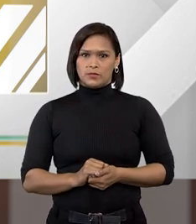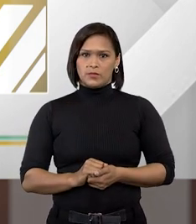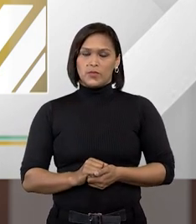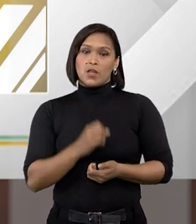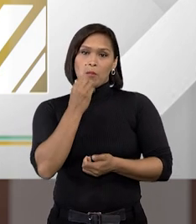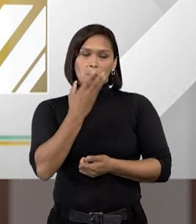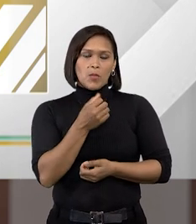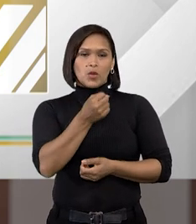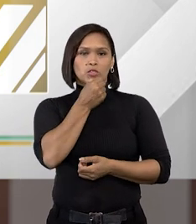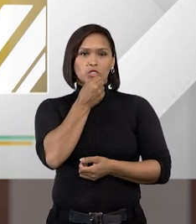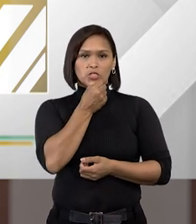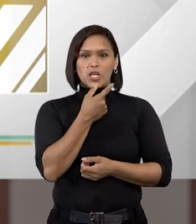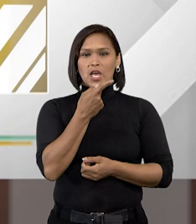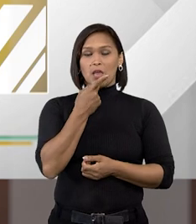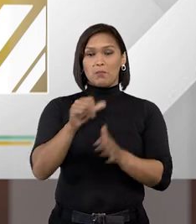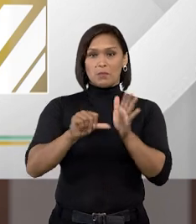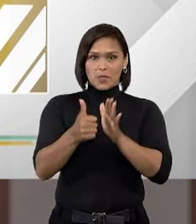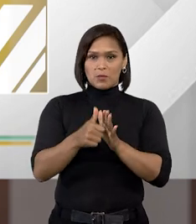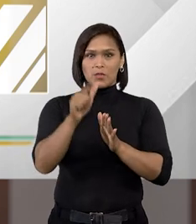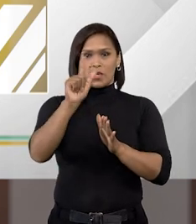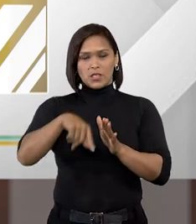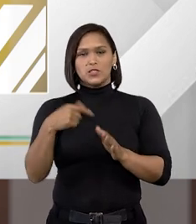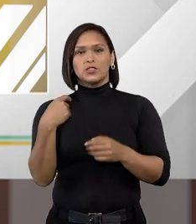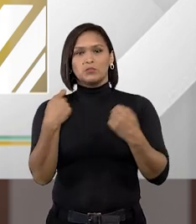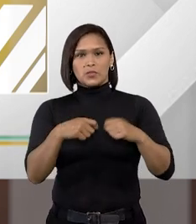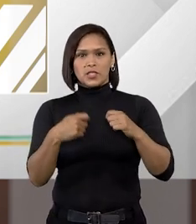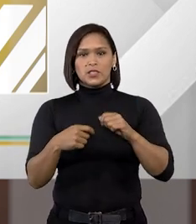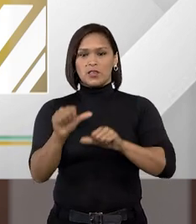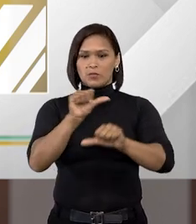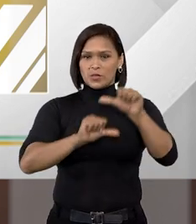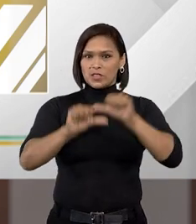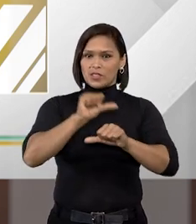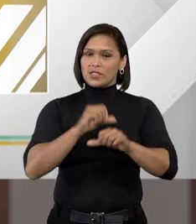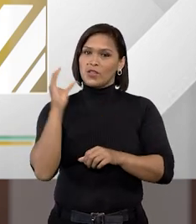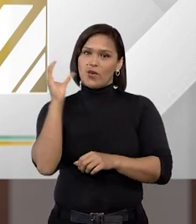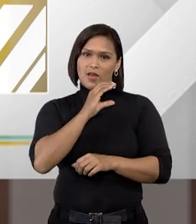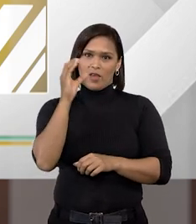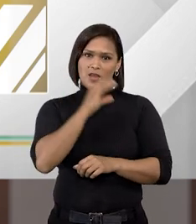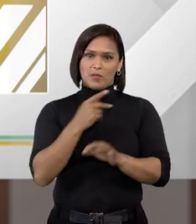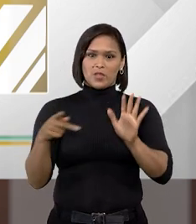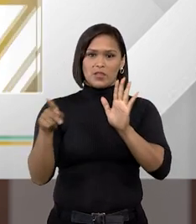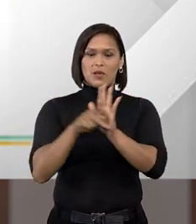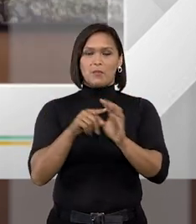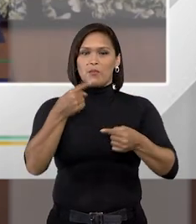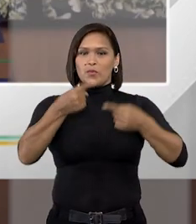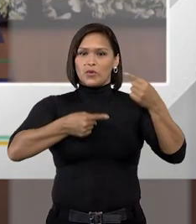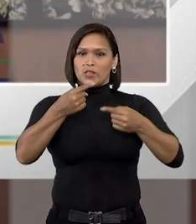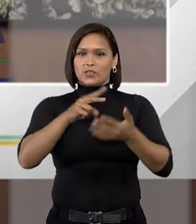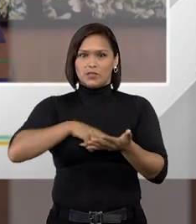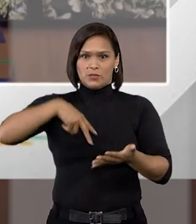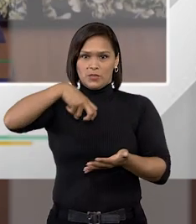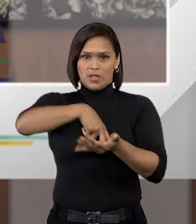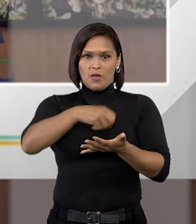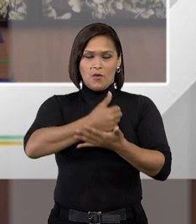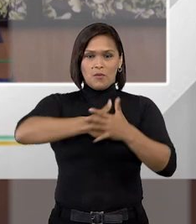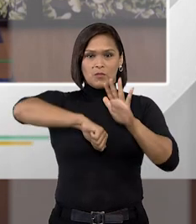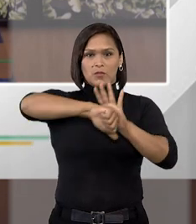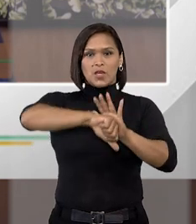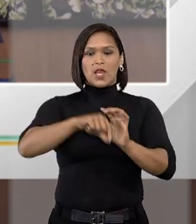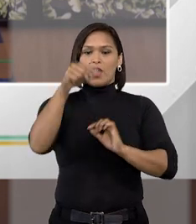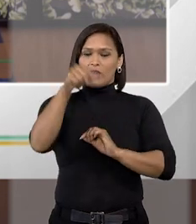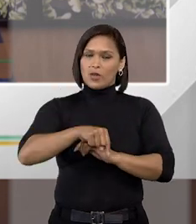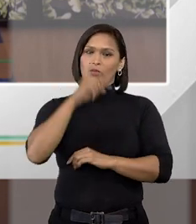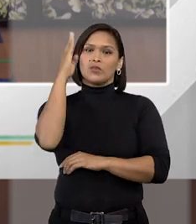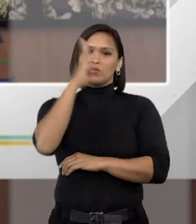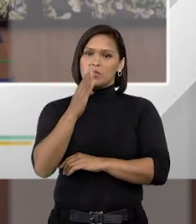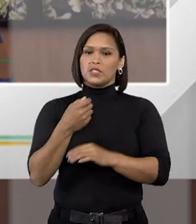bom Tiago Fátima acho que em primeiro lugar a gente precisa de uma alteração radical na nossa própria política criminal enquanto o